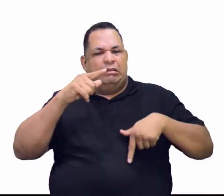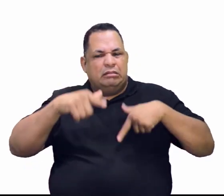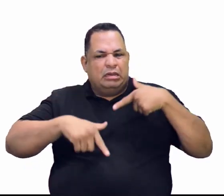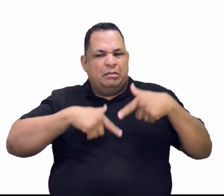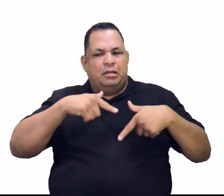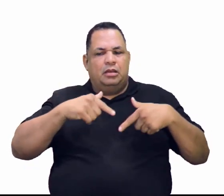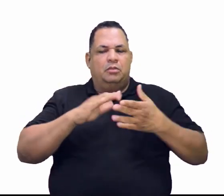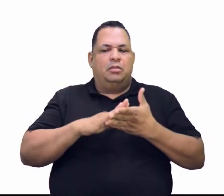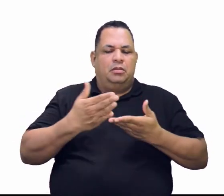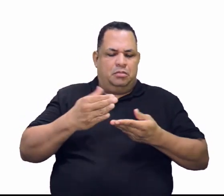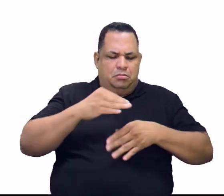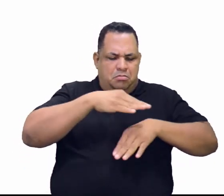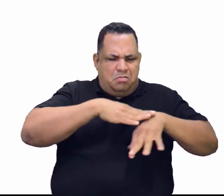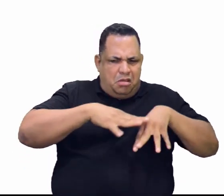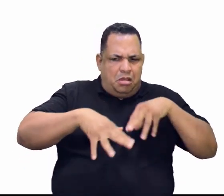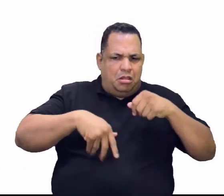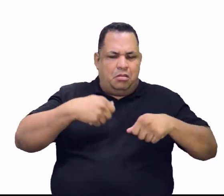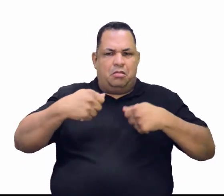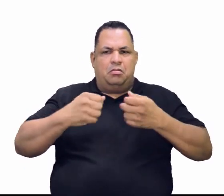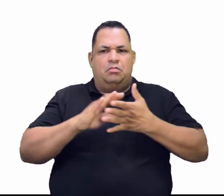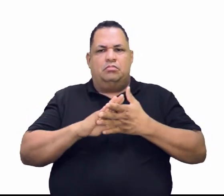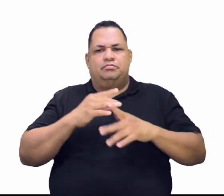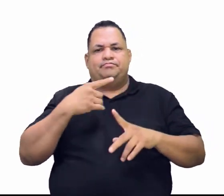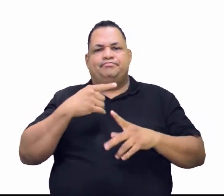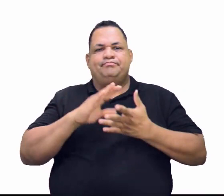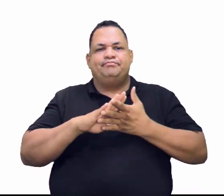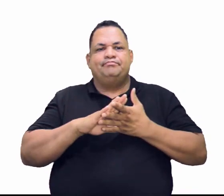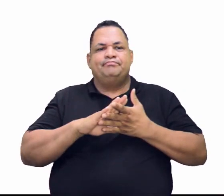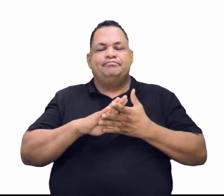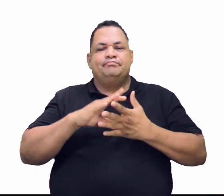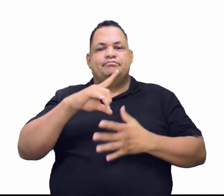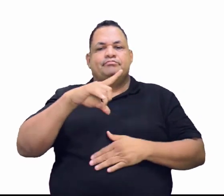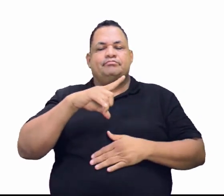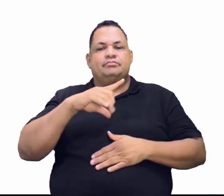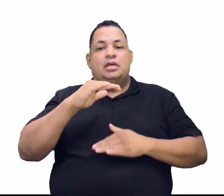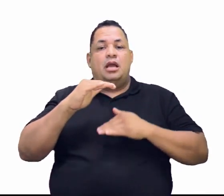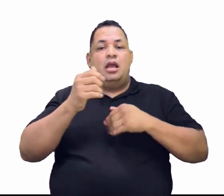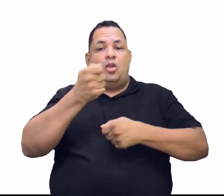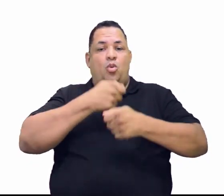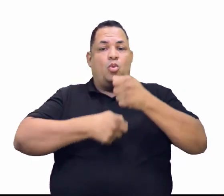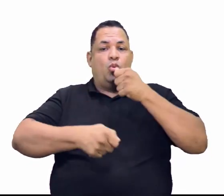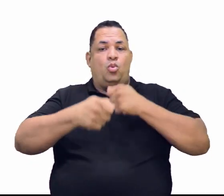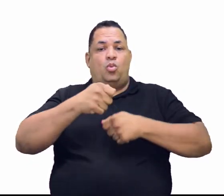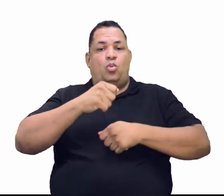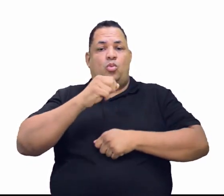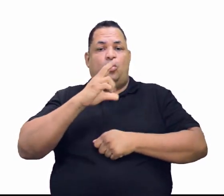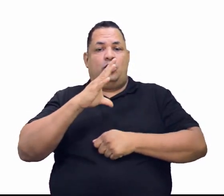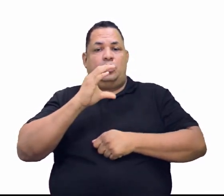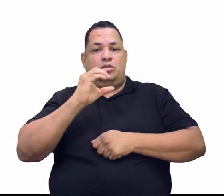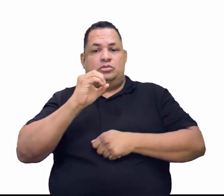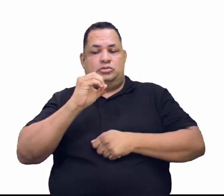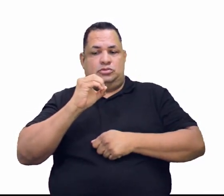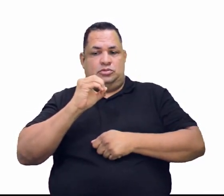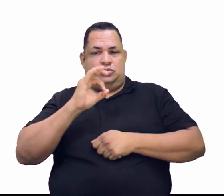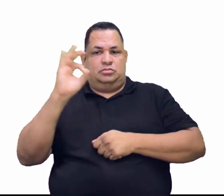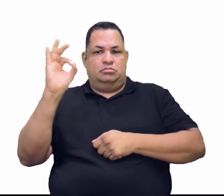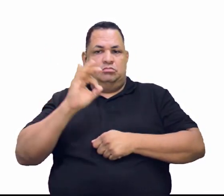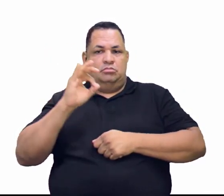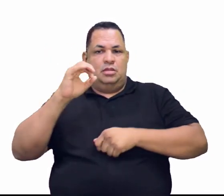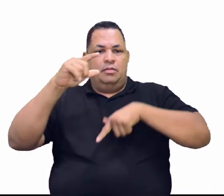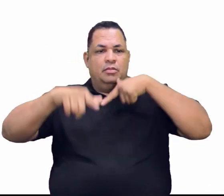a caceterita respondia por mais de 50% da produção do país.